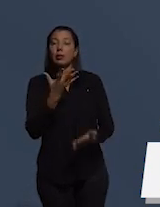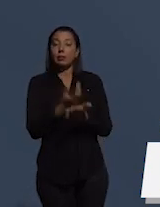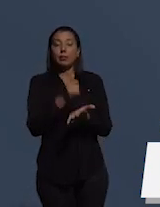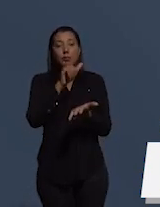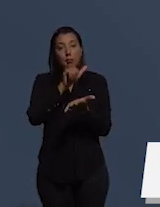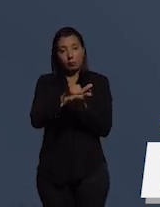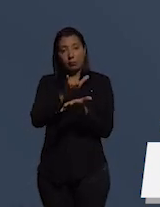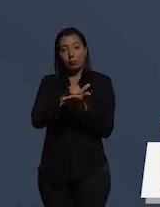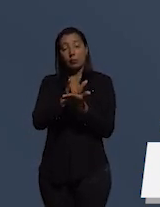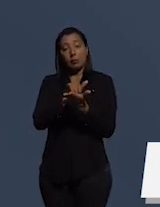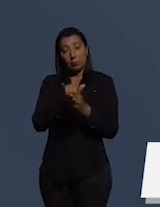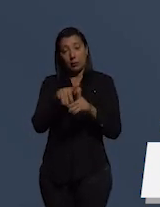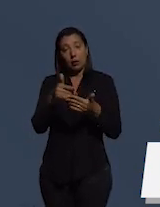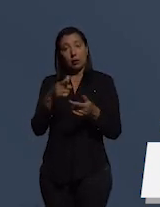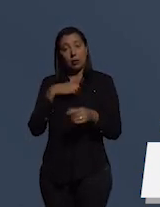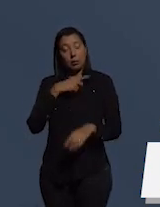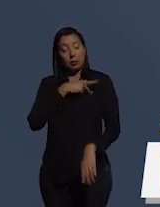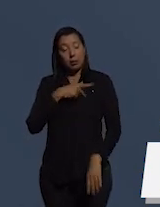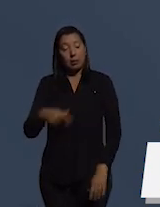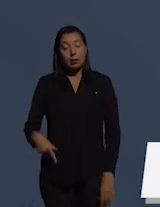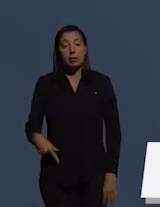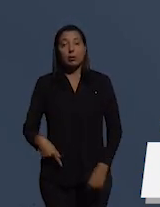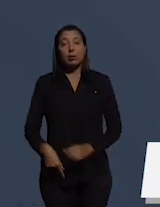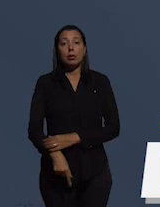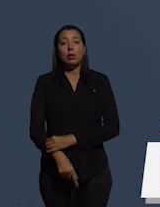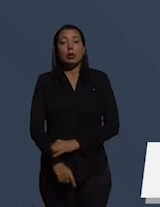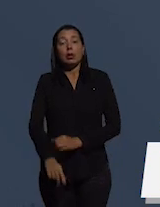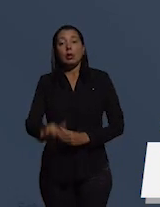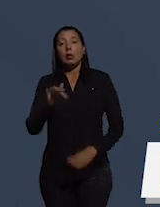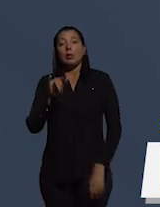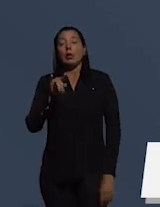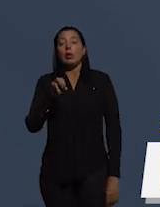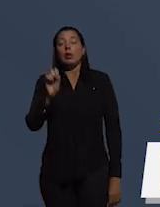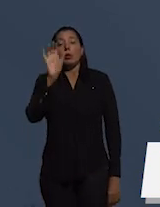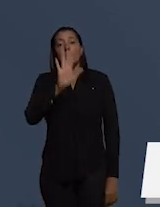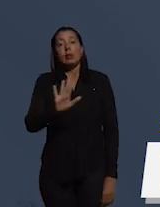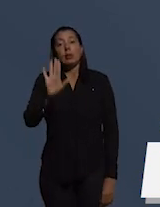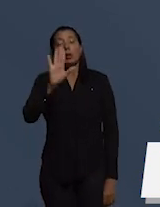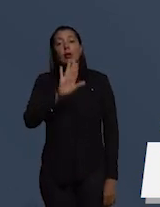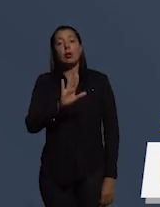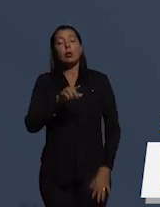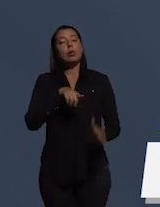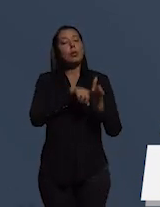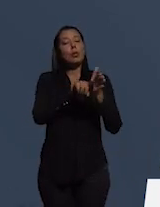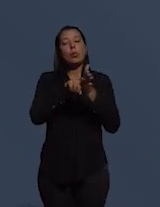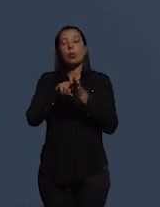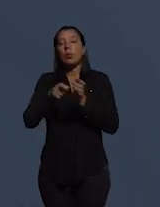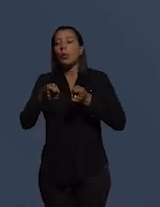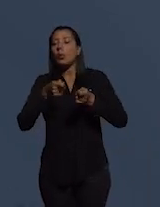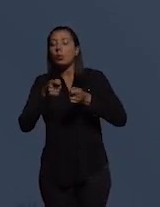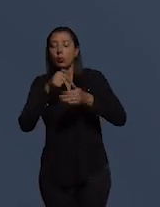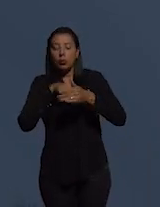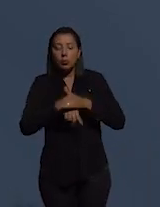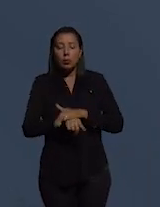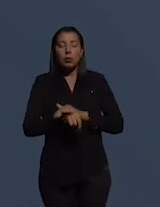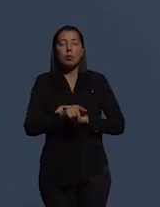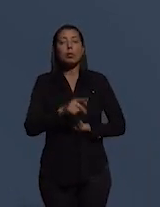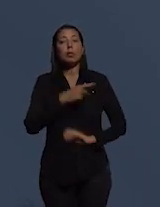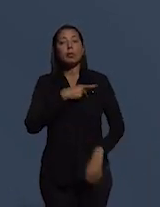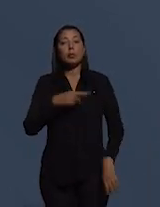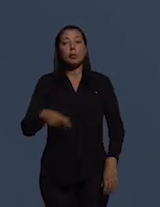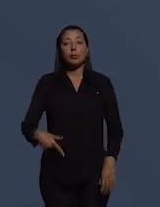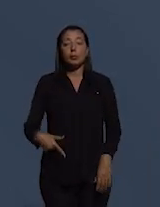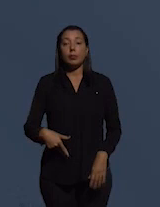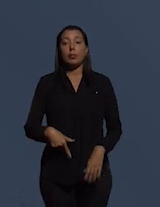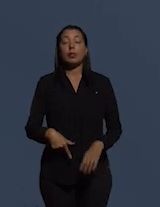Bom, eu também presido a FENAUD, que é a Federação Nacional dos Auditores de Controle Interno Público, uma